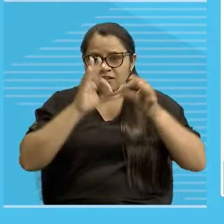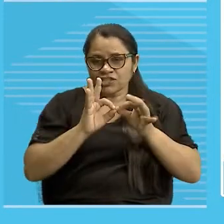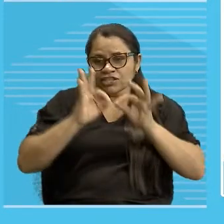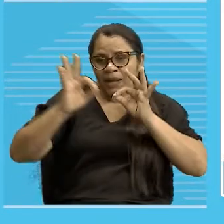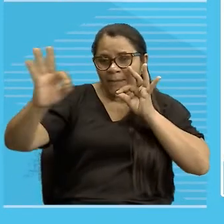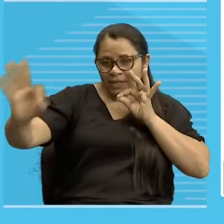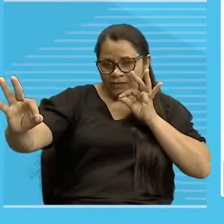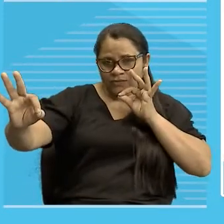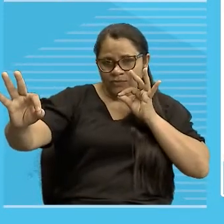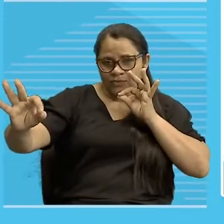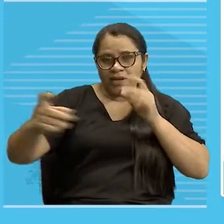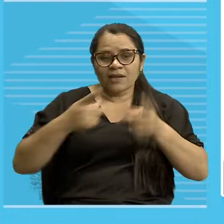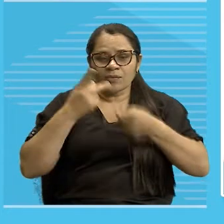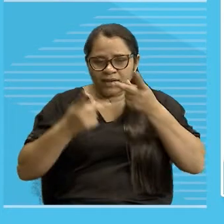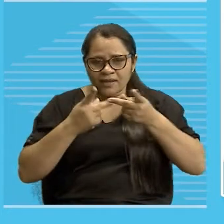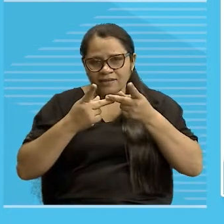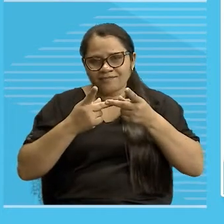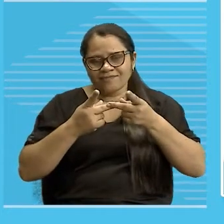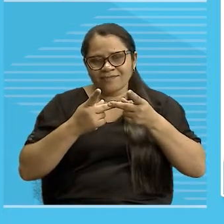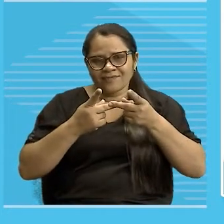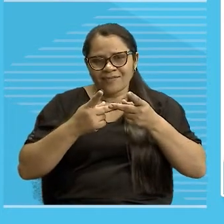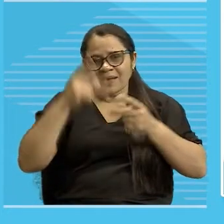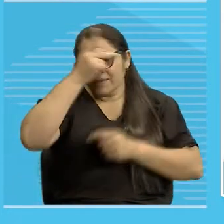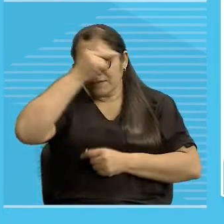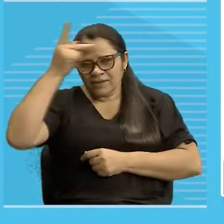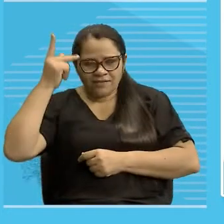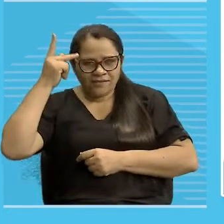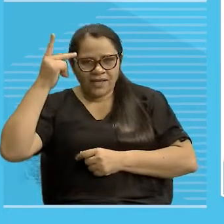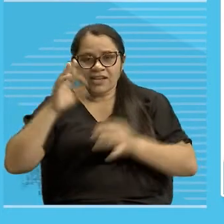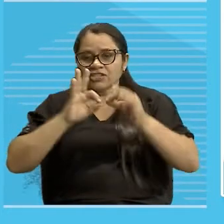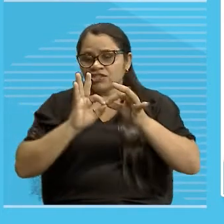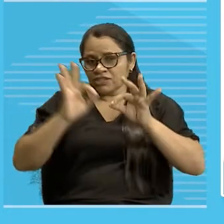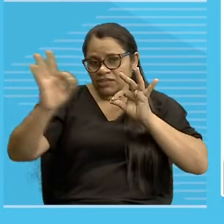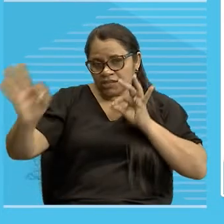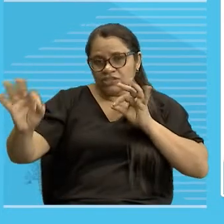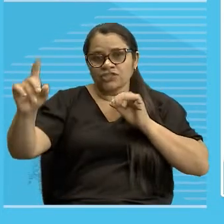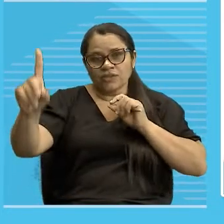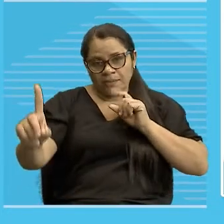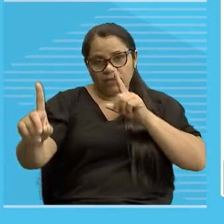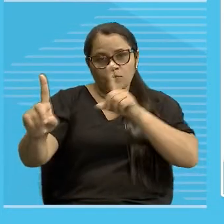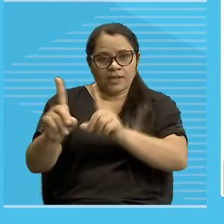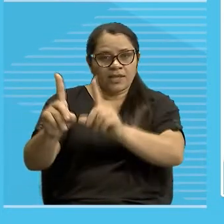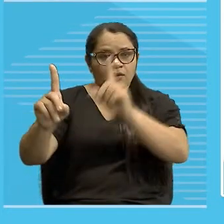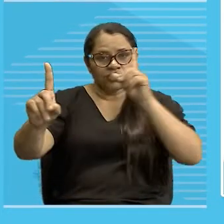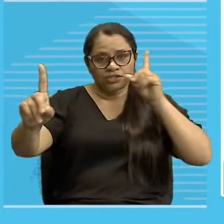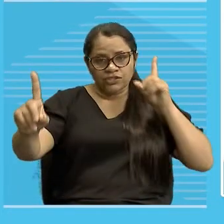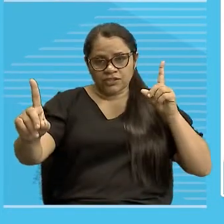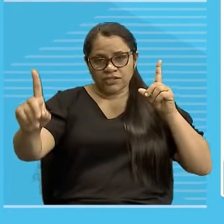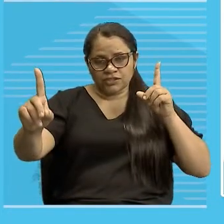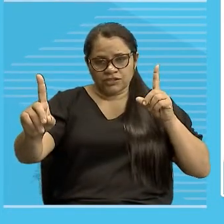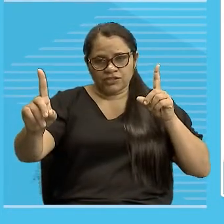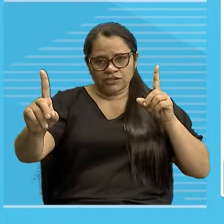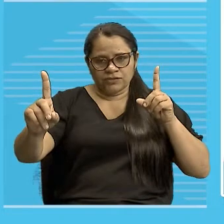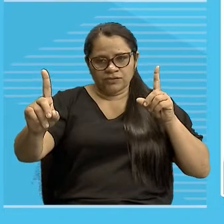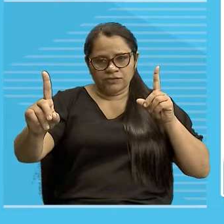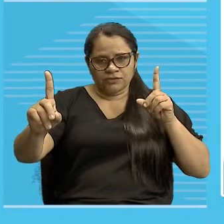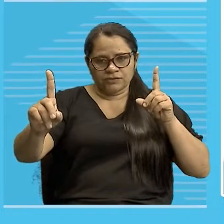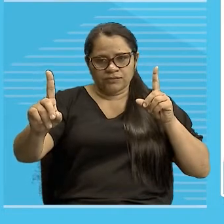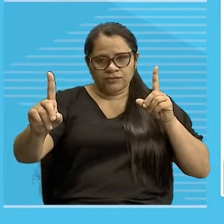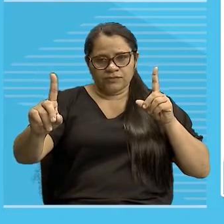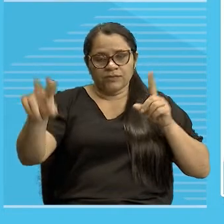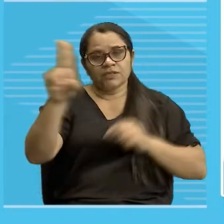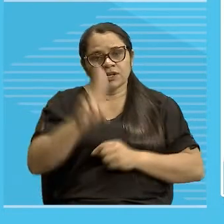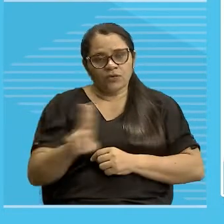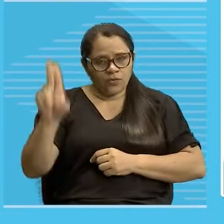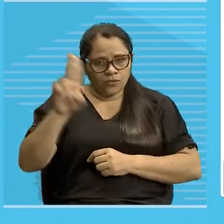justificativa para usar de fato segundo o registro formal, o pronome demonstrativo de terceira pessoa, tá? Então, você